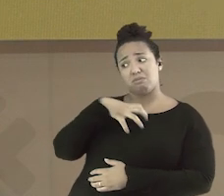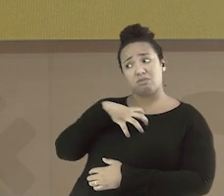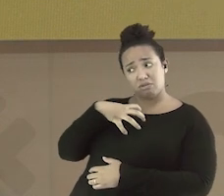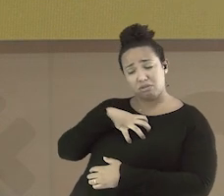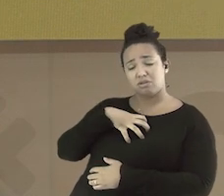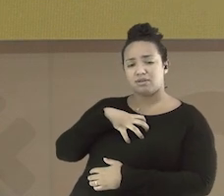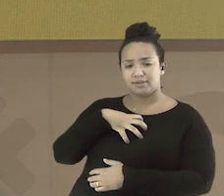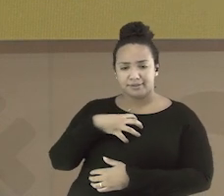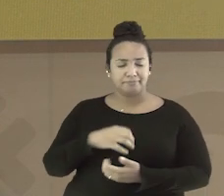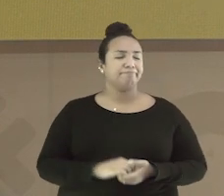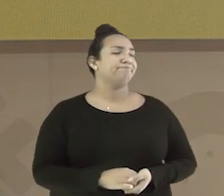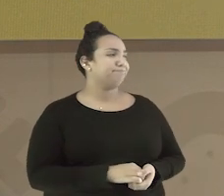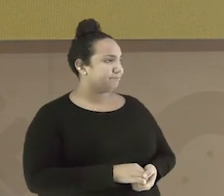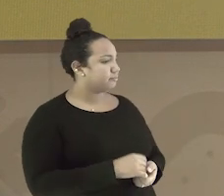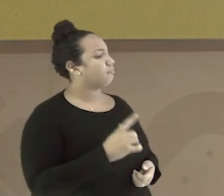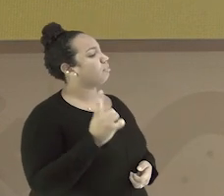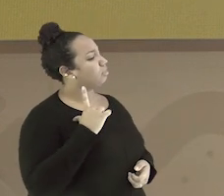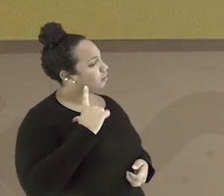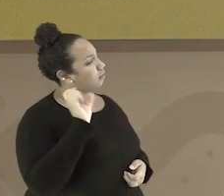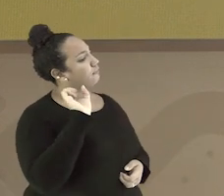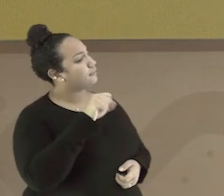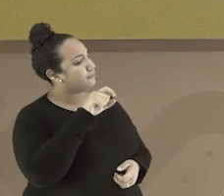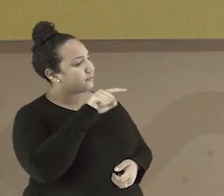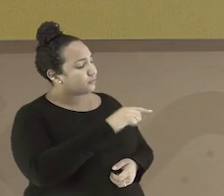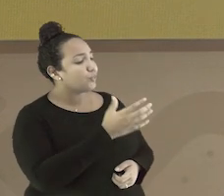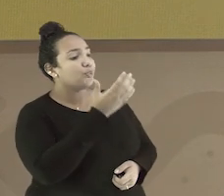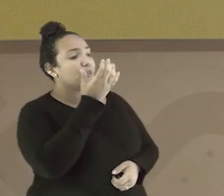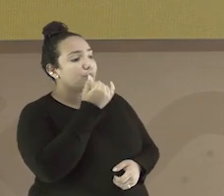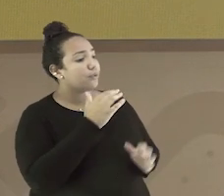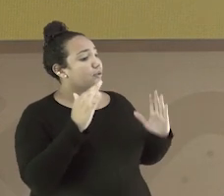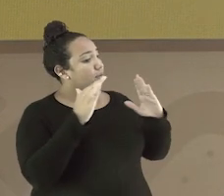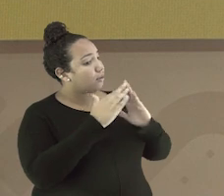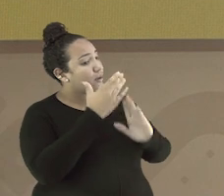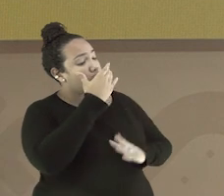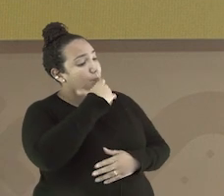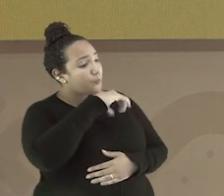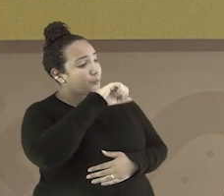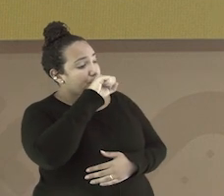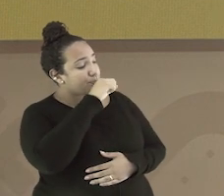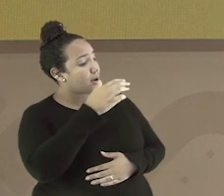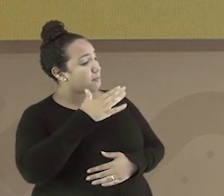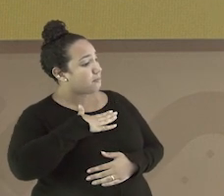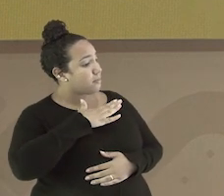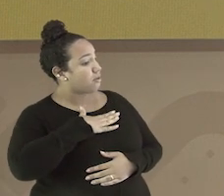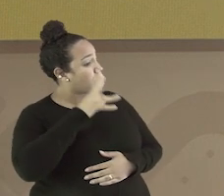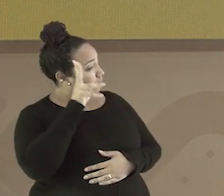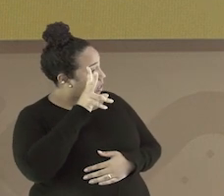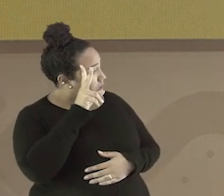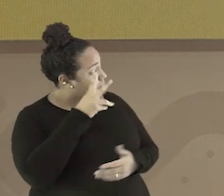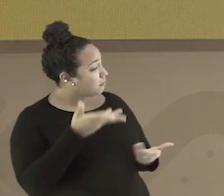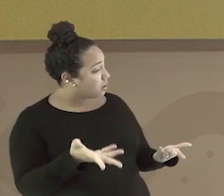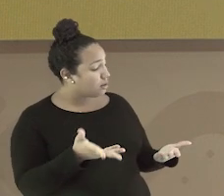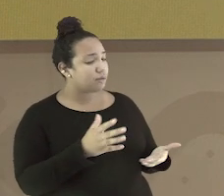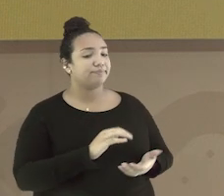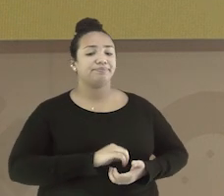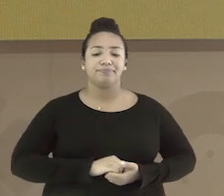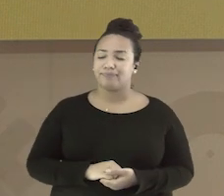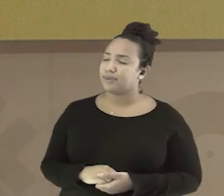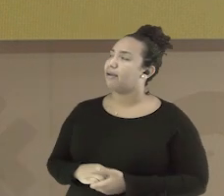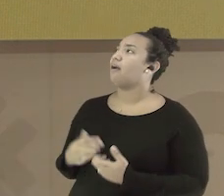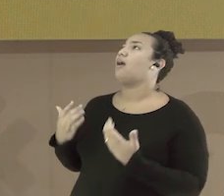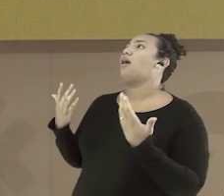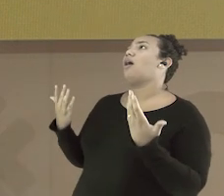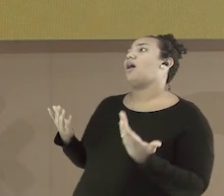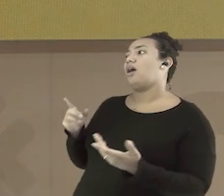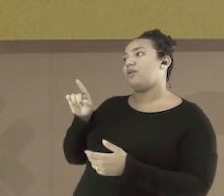não tem. Só se for lá na Bahia. Claro que tem. Você comeu lá na casa de meus pais, no último dia